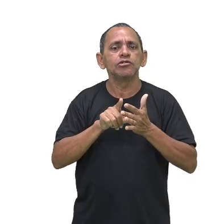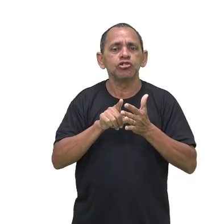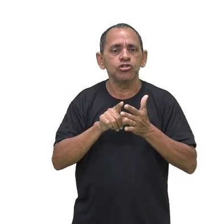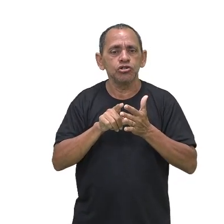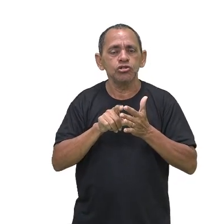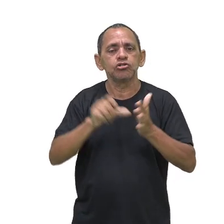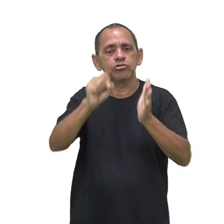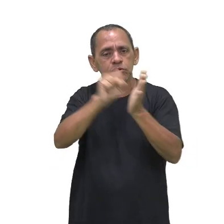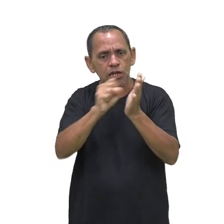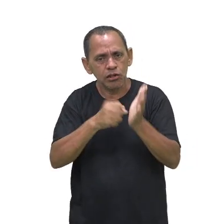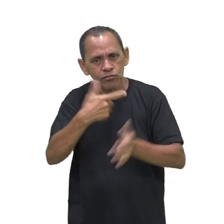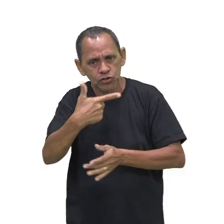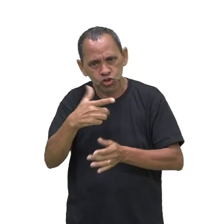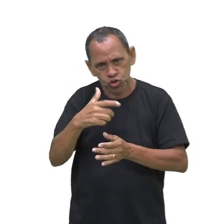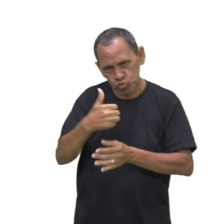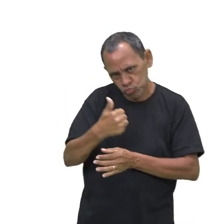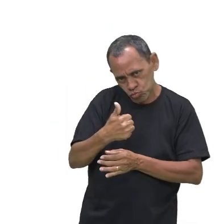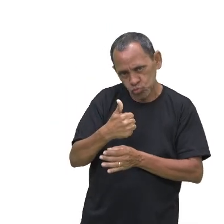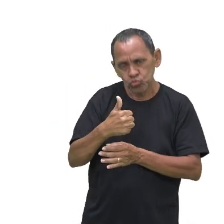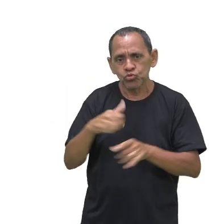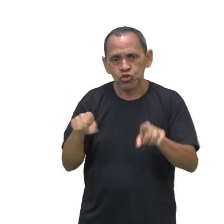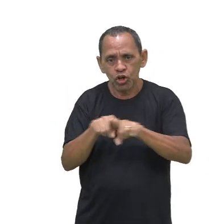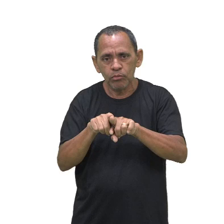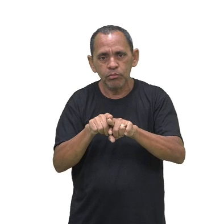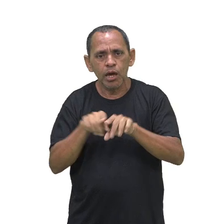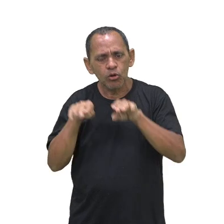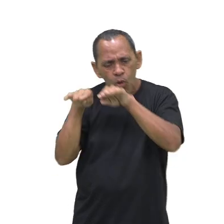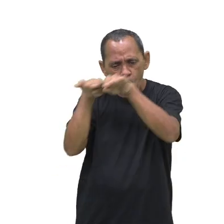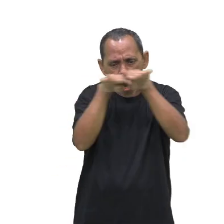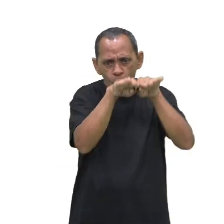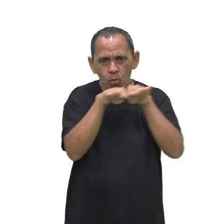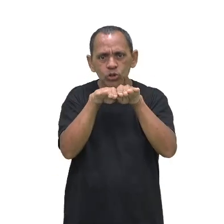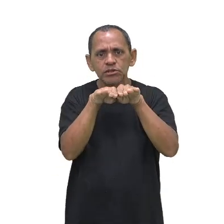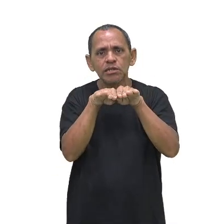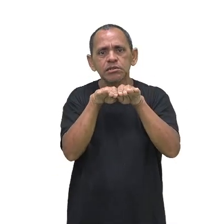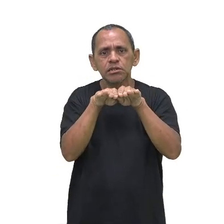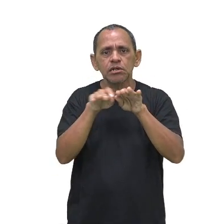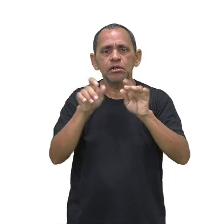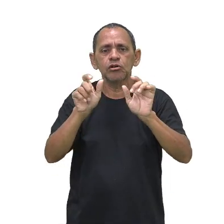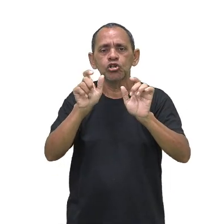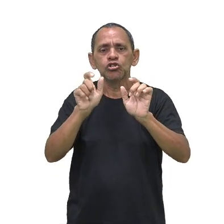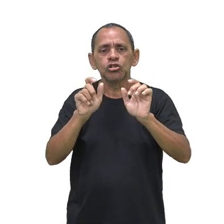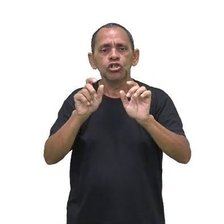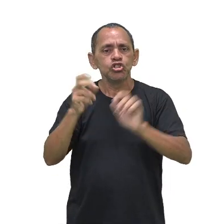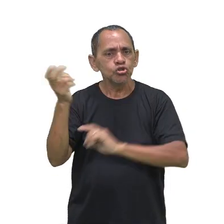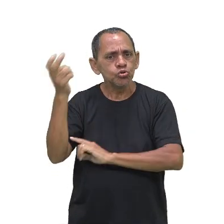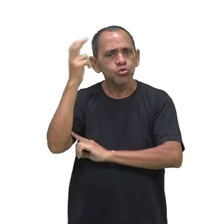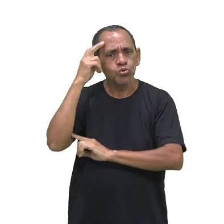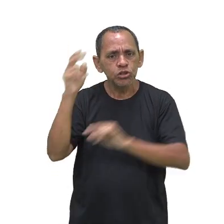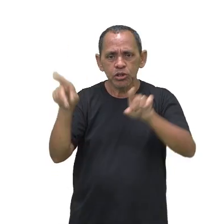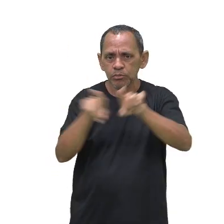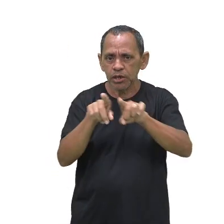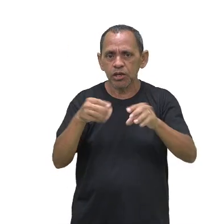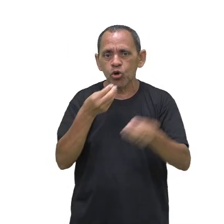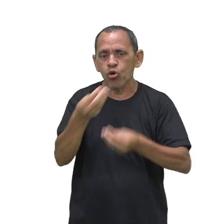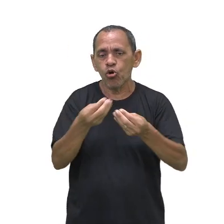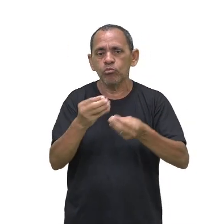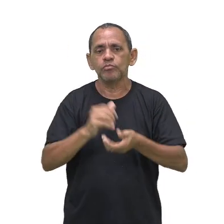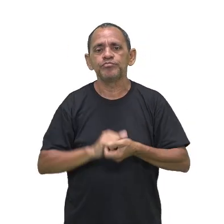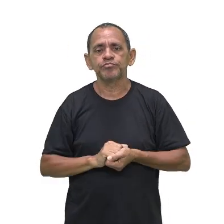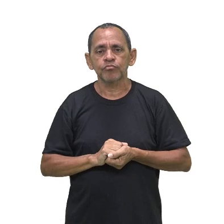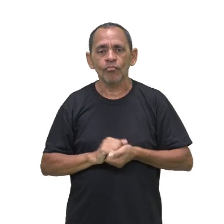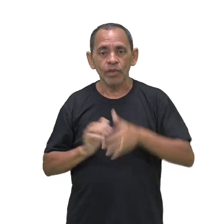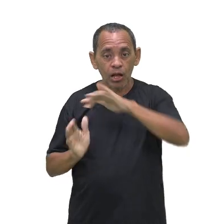criaram uma maior homogeneização. Vamos parar aí nesse primeiro ponto,